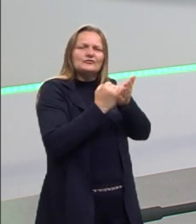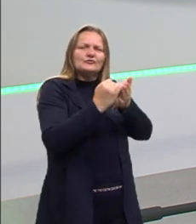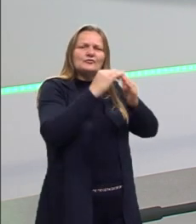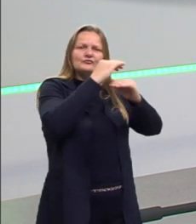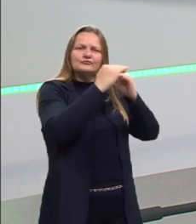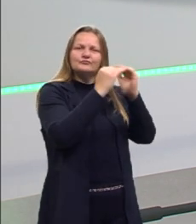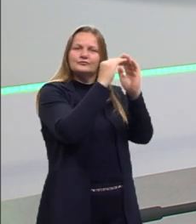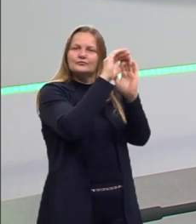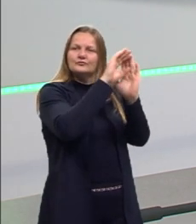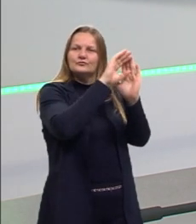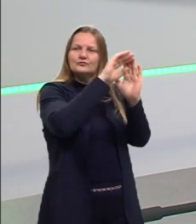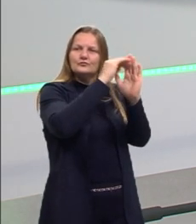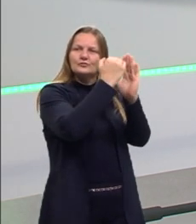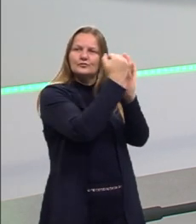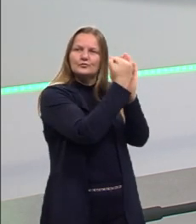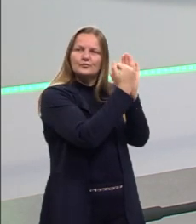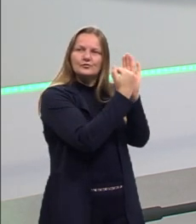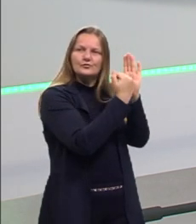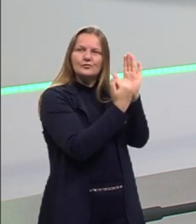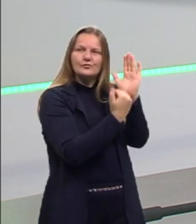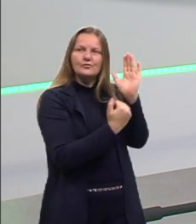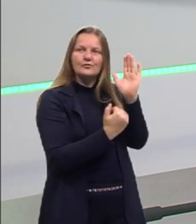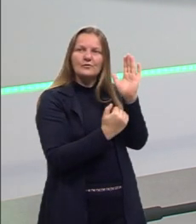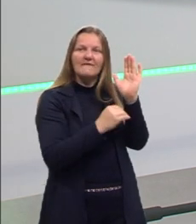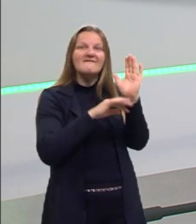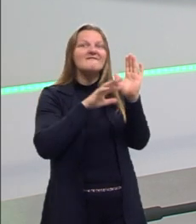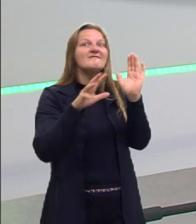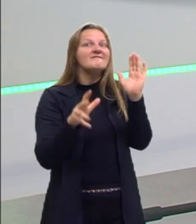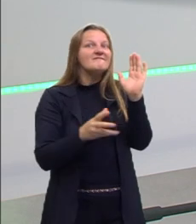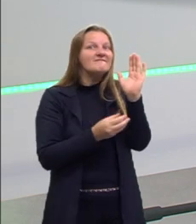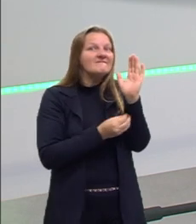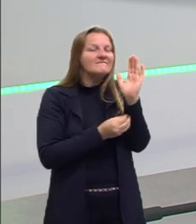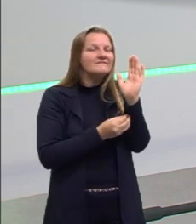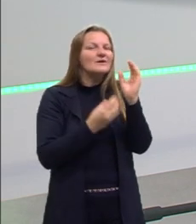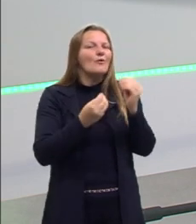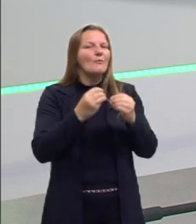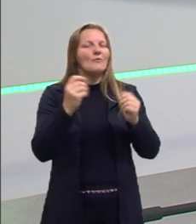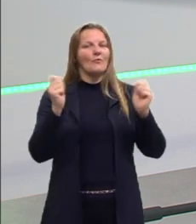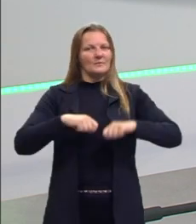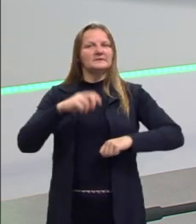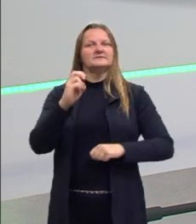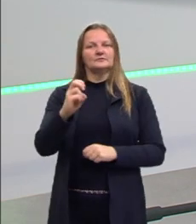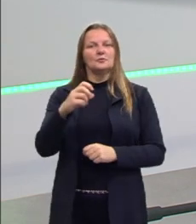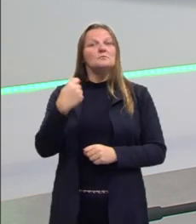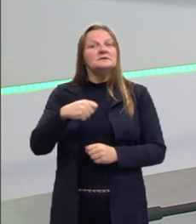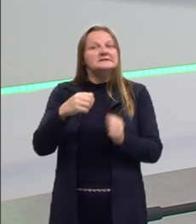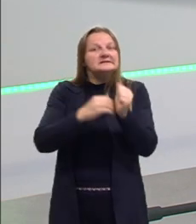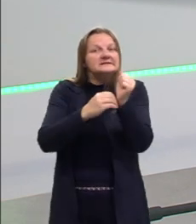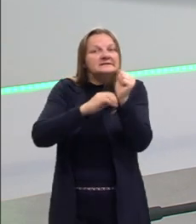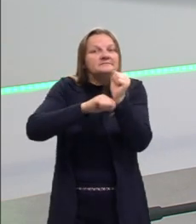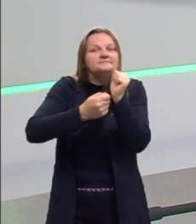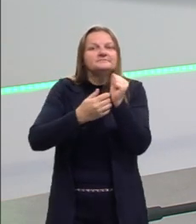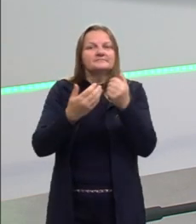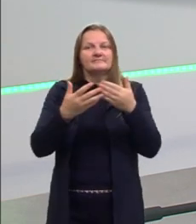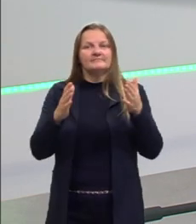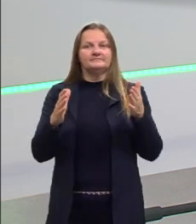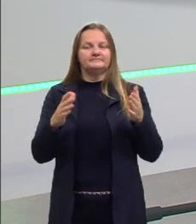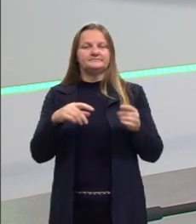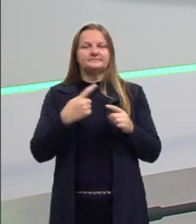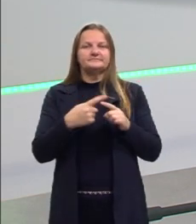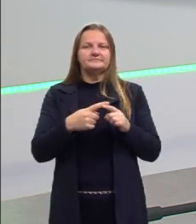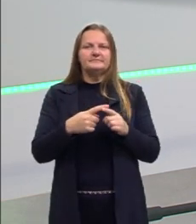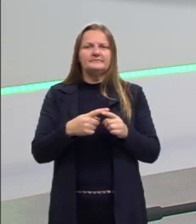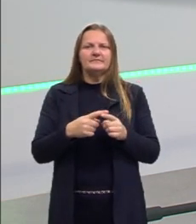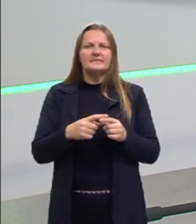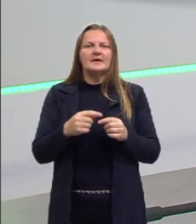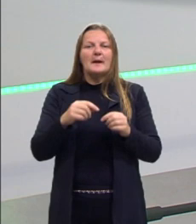e chegou na conclusão, e agora? Pois a competência 5, o segredo dela é que